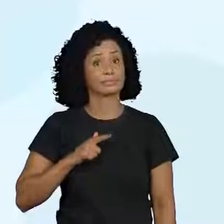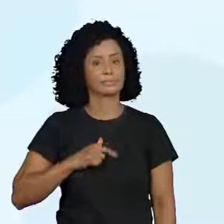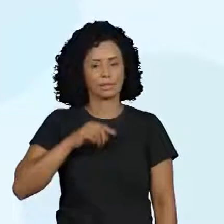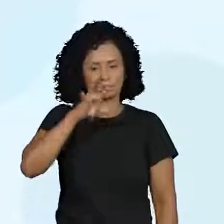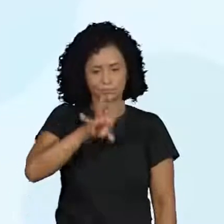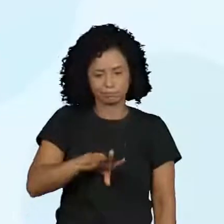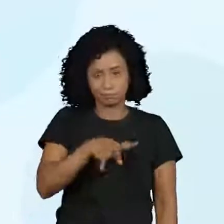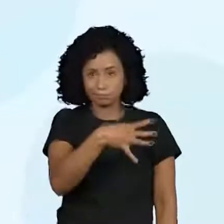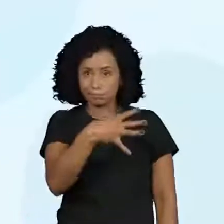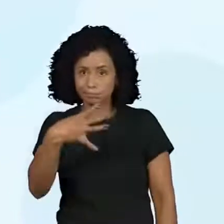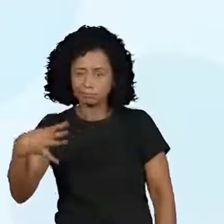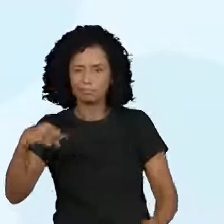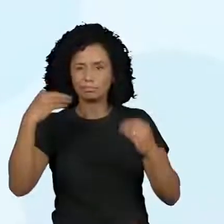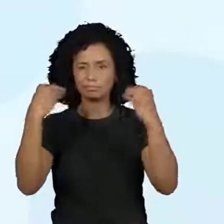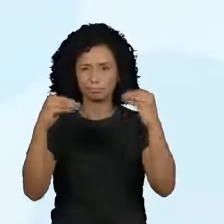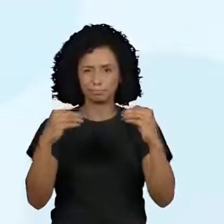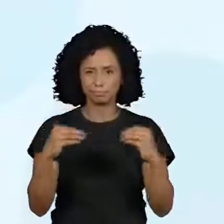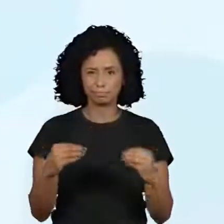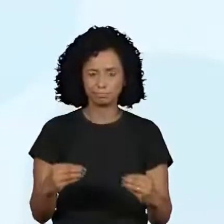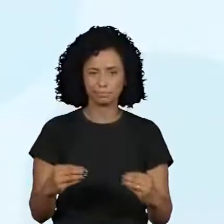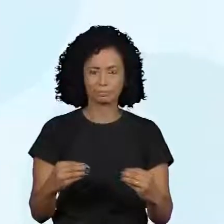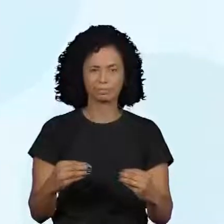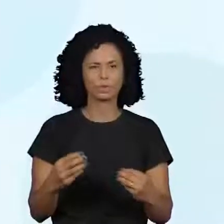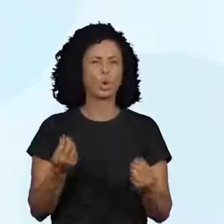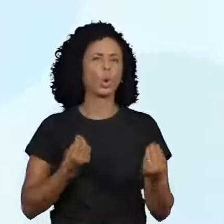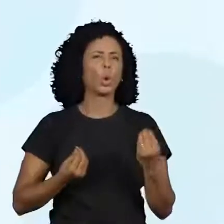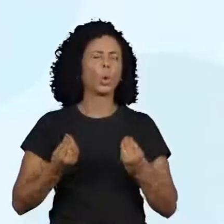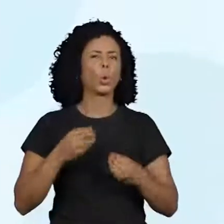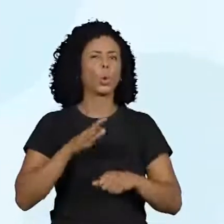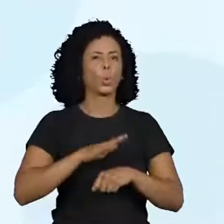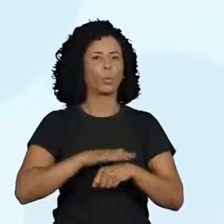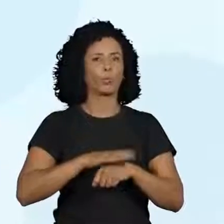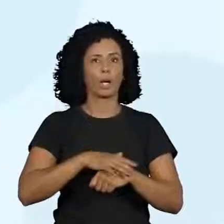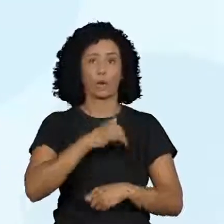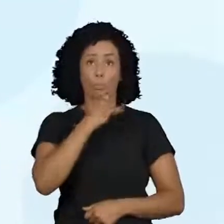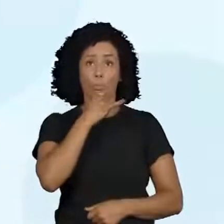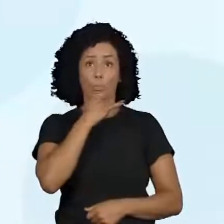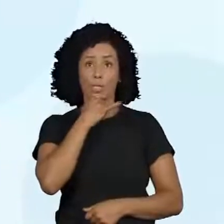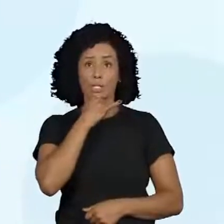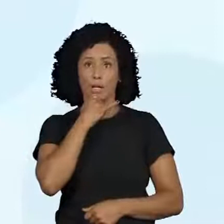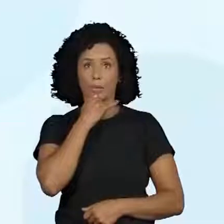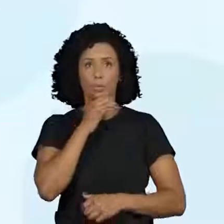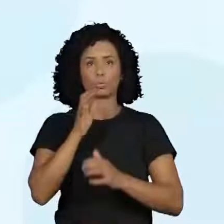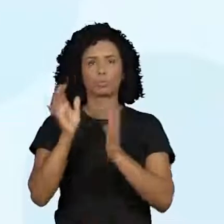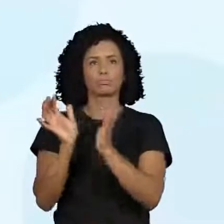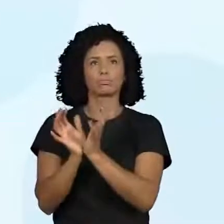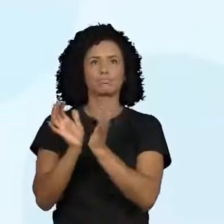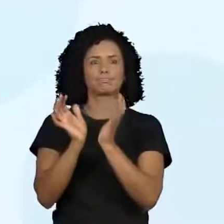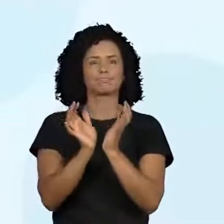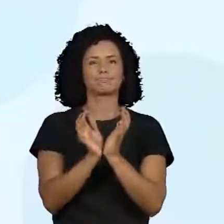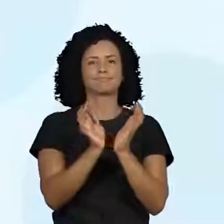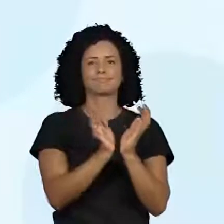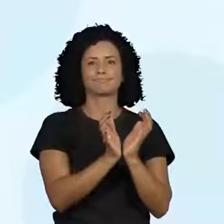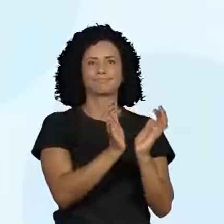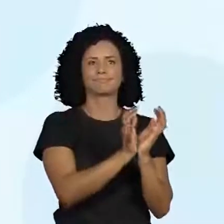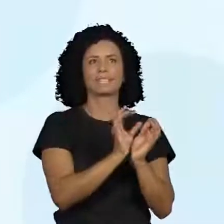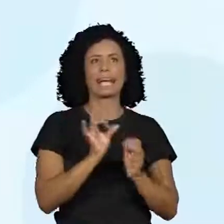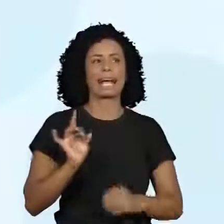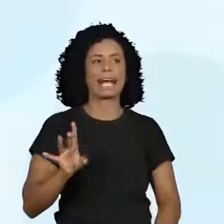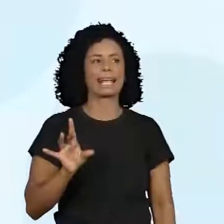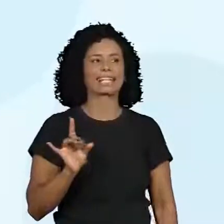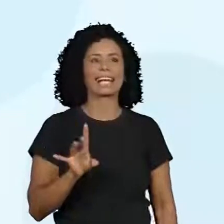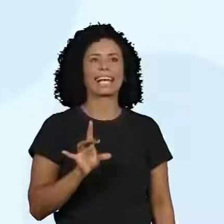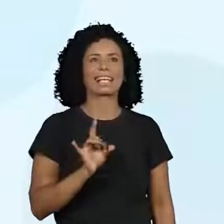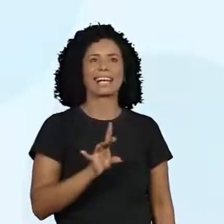do valor posicional. E nessa tela nós temos as classes, que são as divisões. Então,